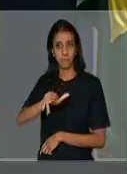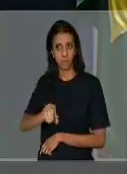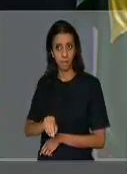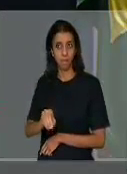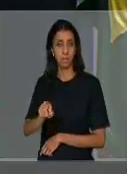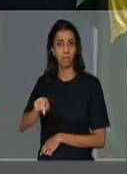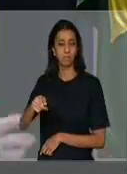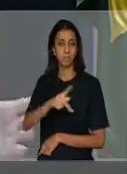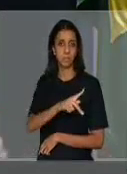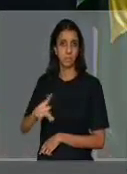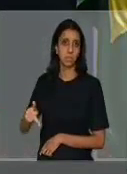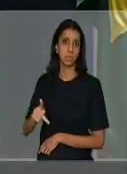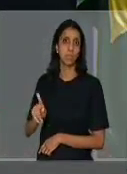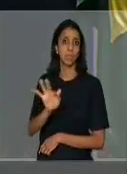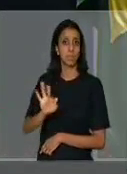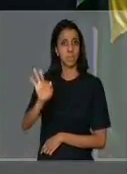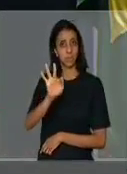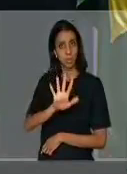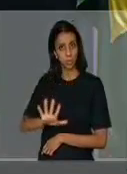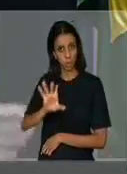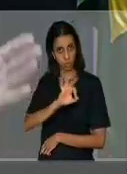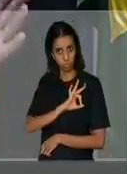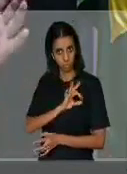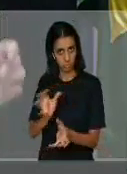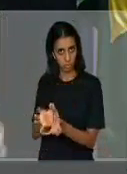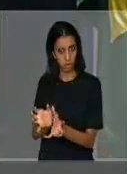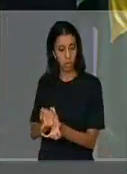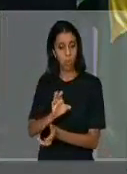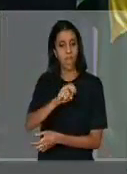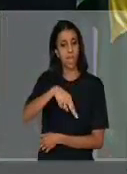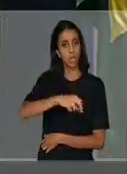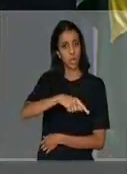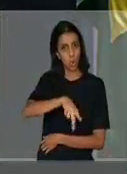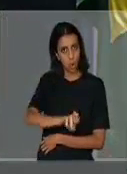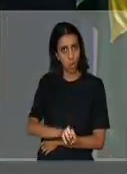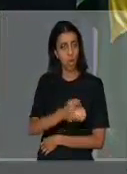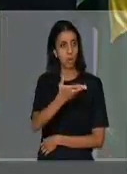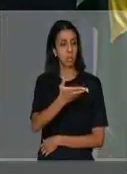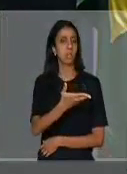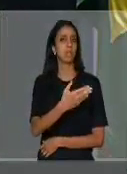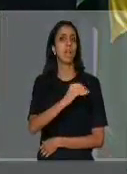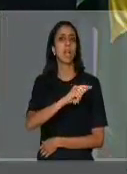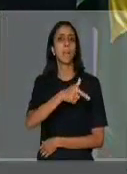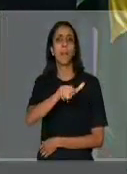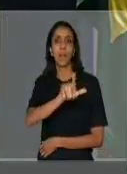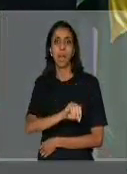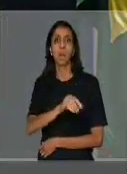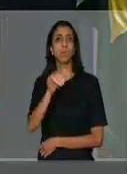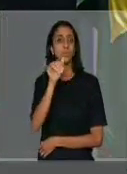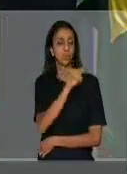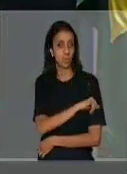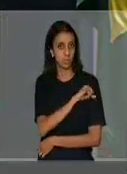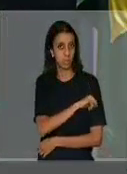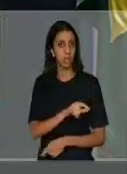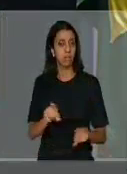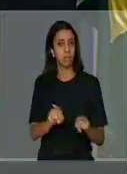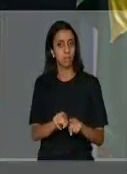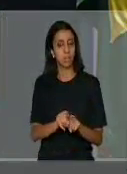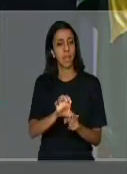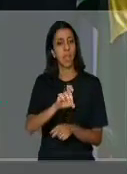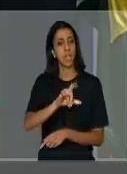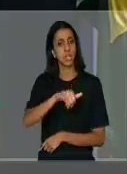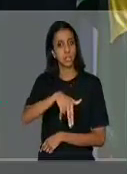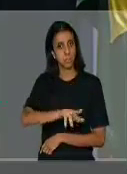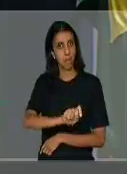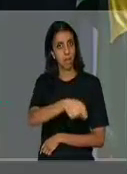presidente da Federação Nacional dos Policiais Federais, Enoque Rafael, nosso capelão do Rio de Janeiro, Edmar Soares,